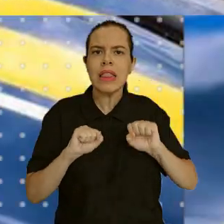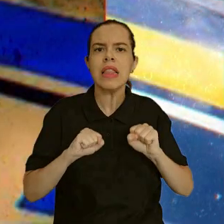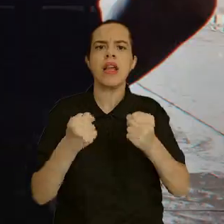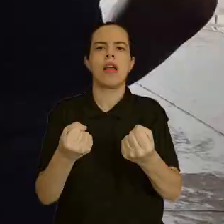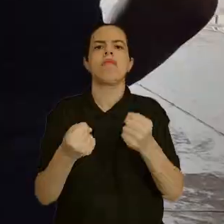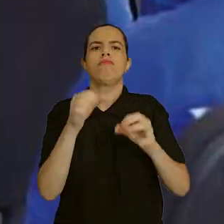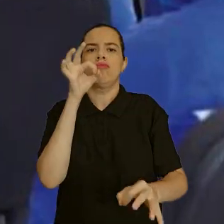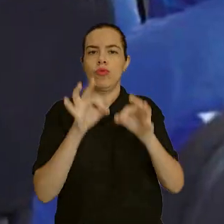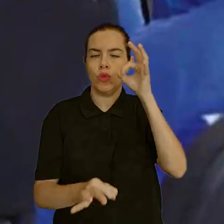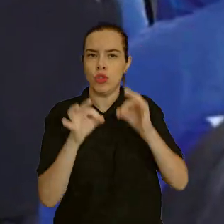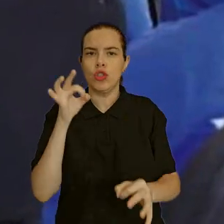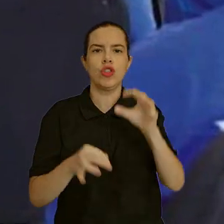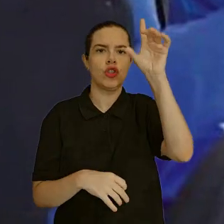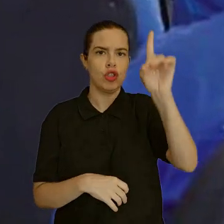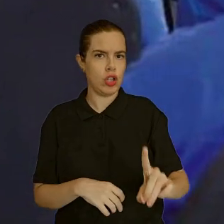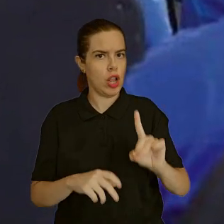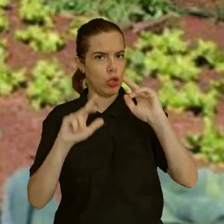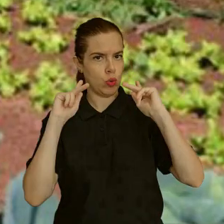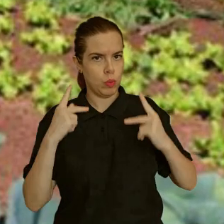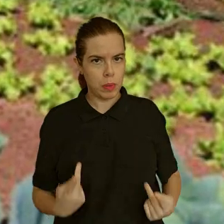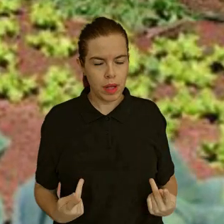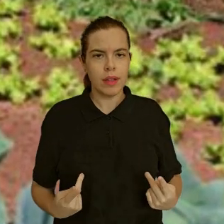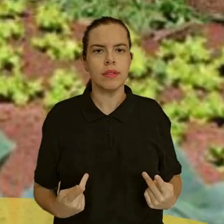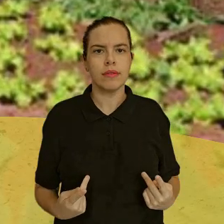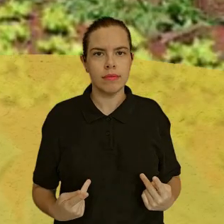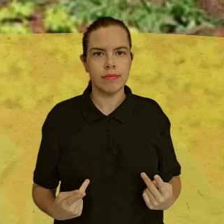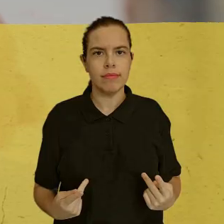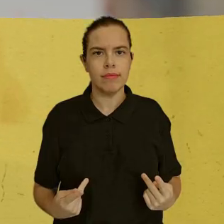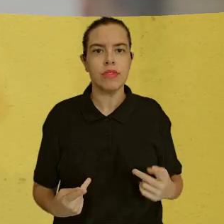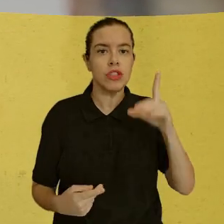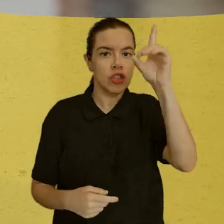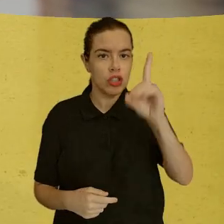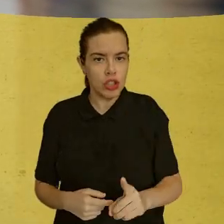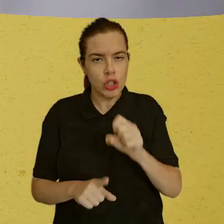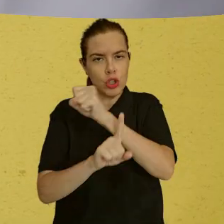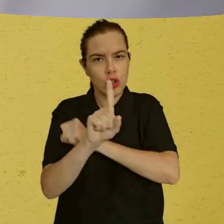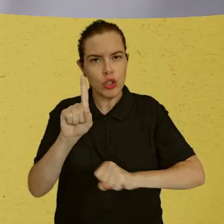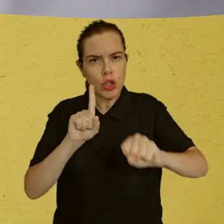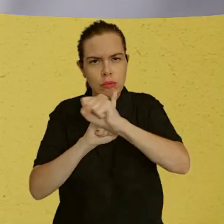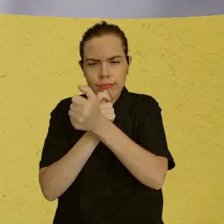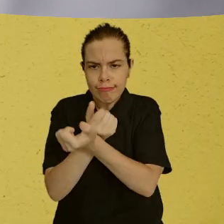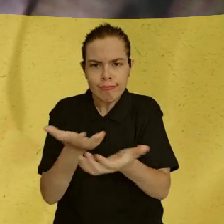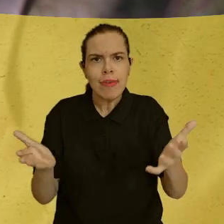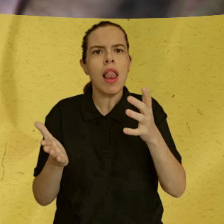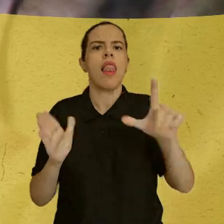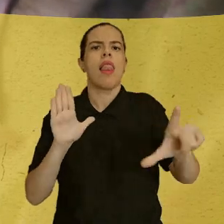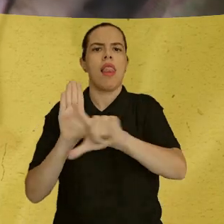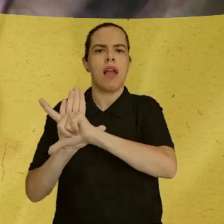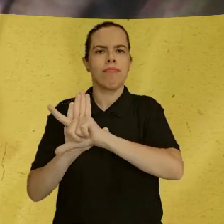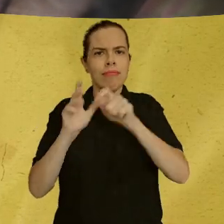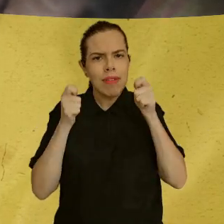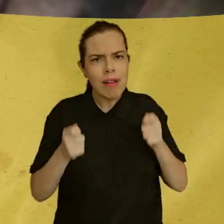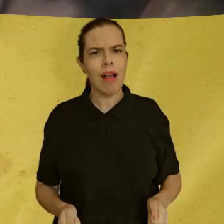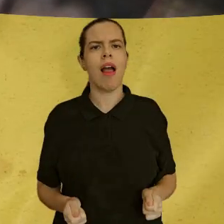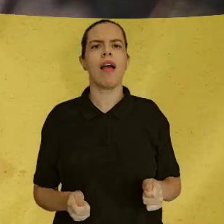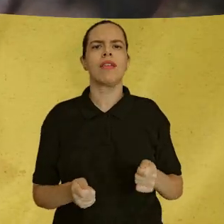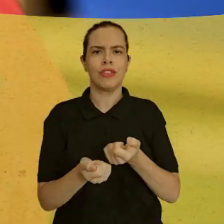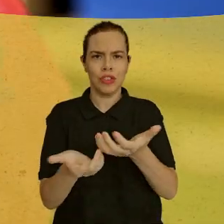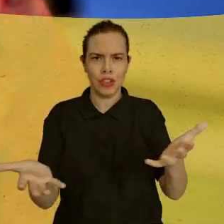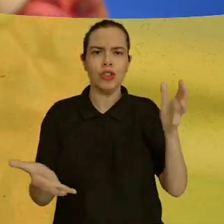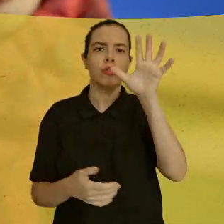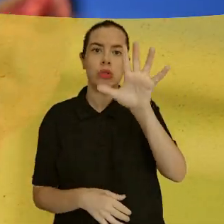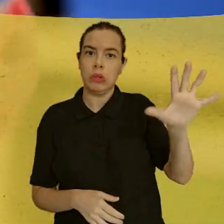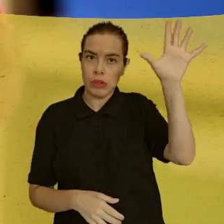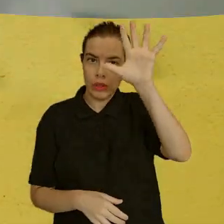defensor da ordem jurídica e dos direitos humanos. Direitos sociais que, por lei, devem ser garantidos